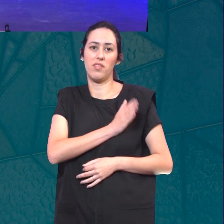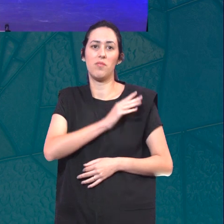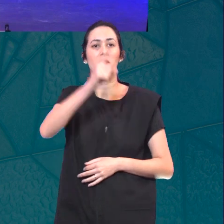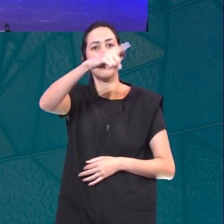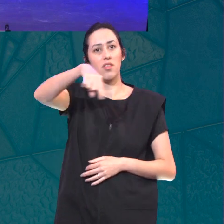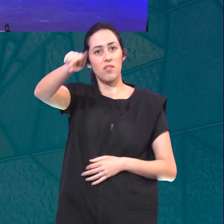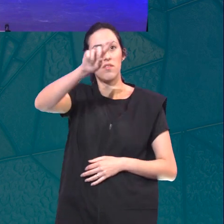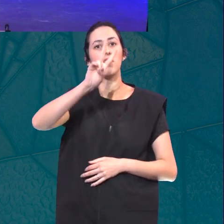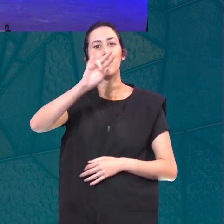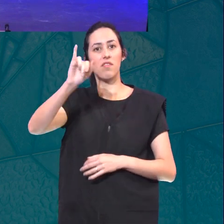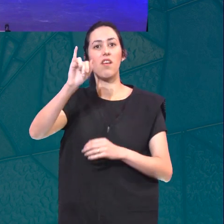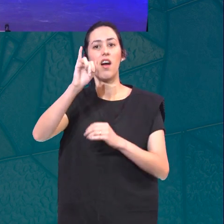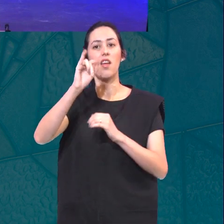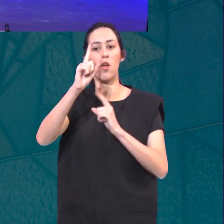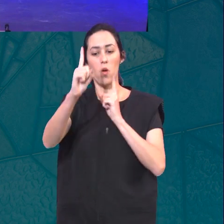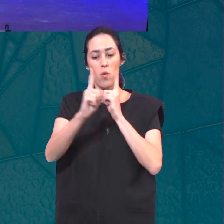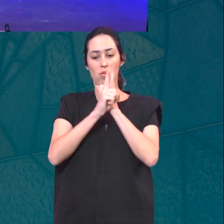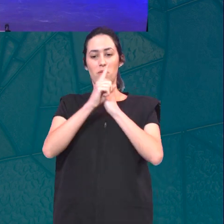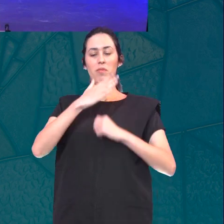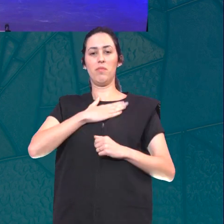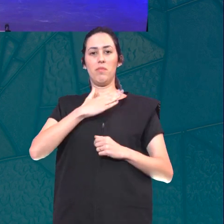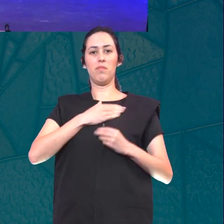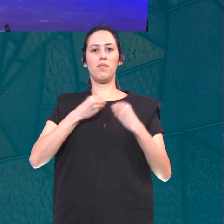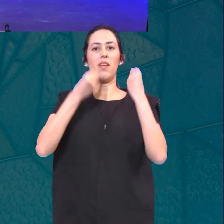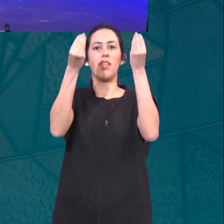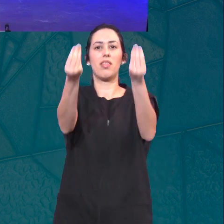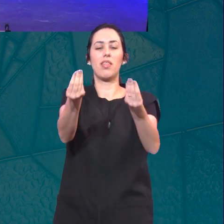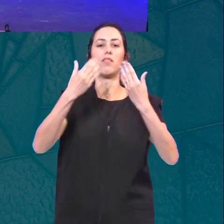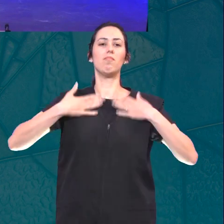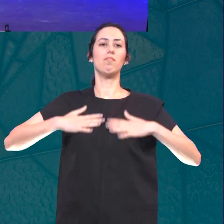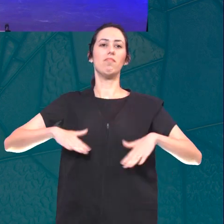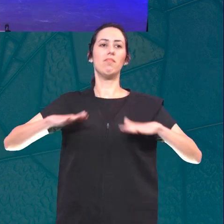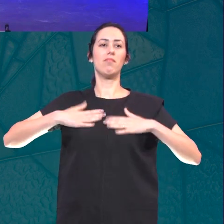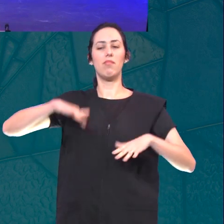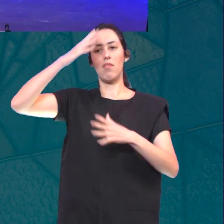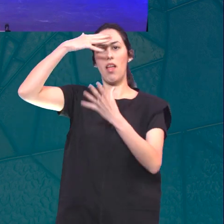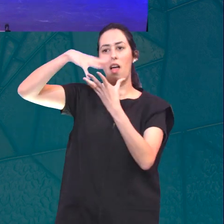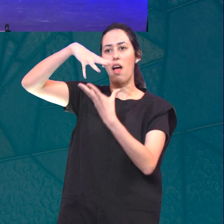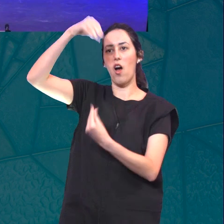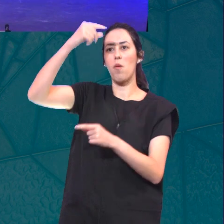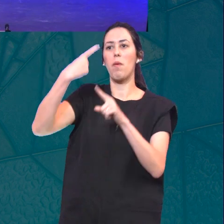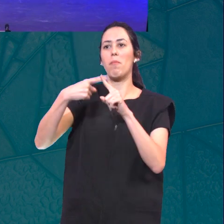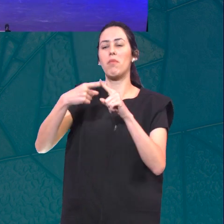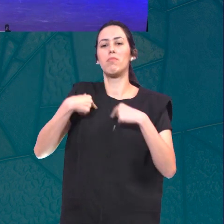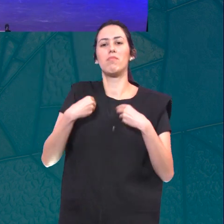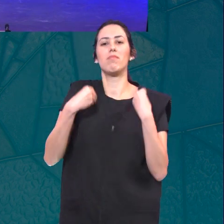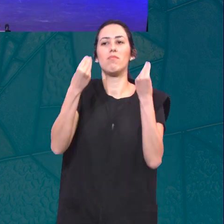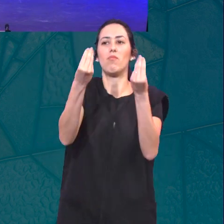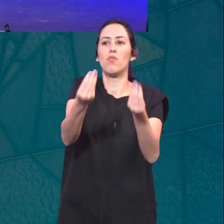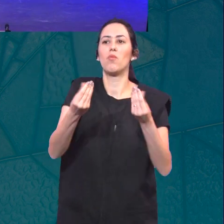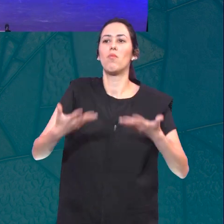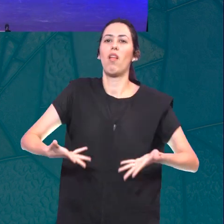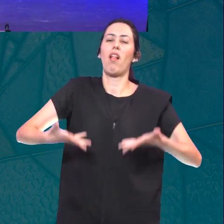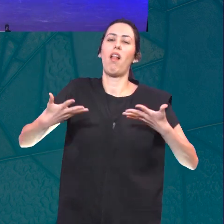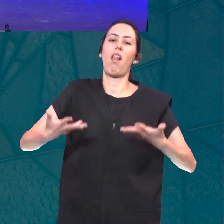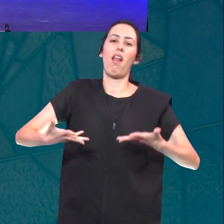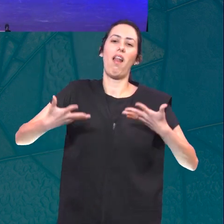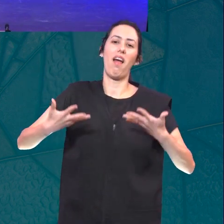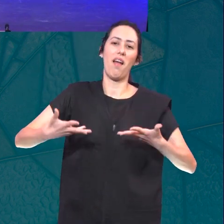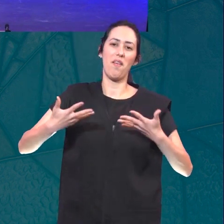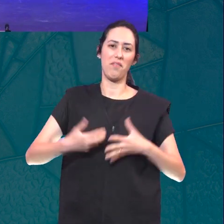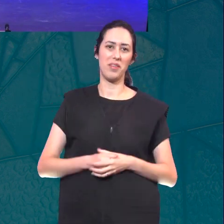encontrarão descanso para as suas almas Pois o meu jugo é suave E o meu fardo